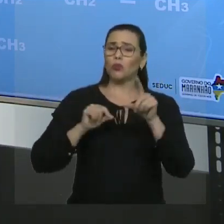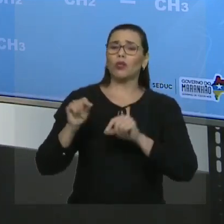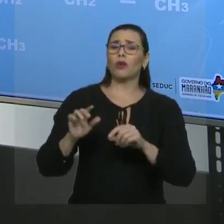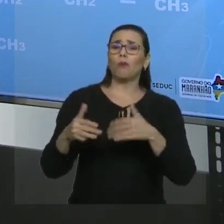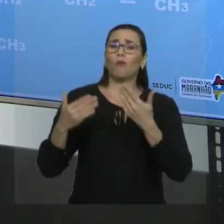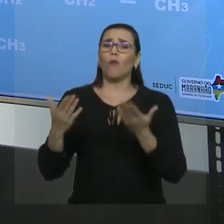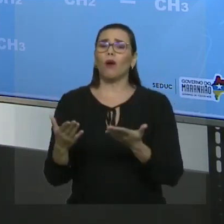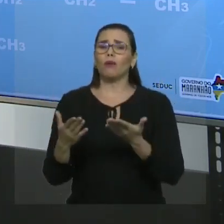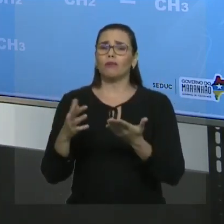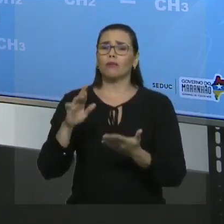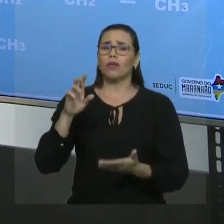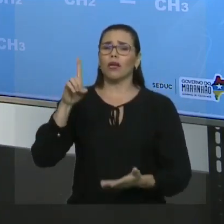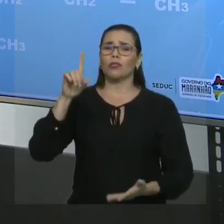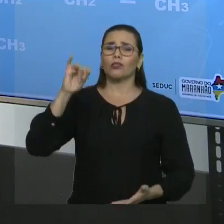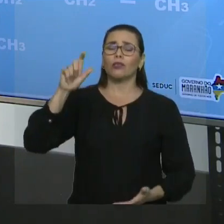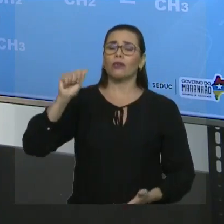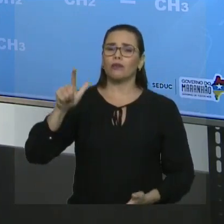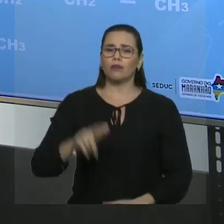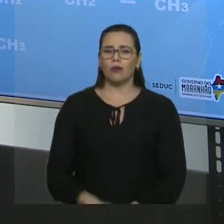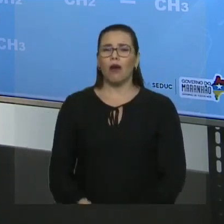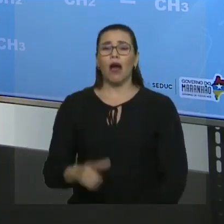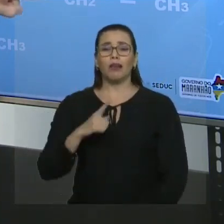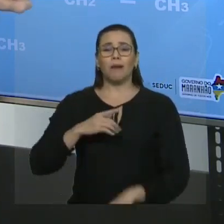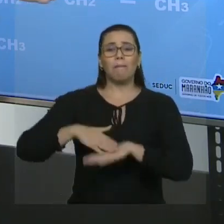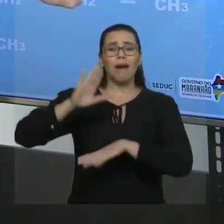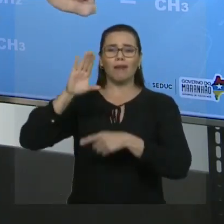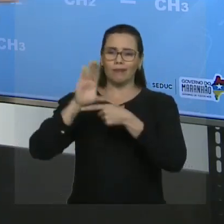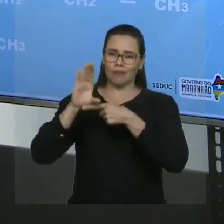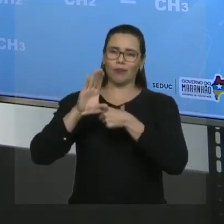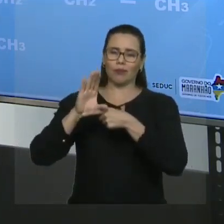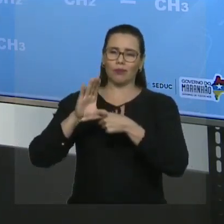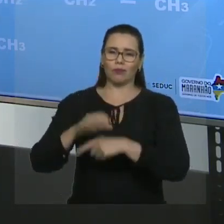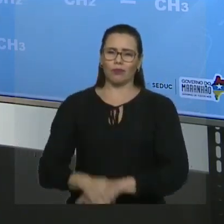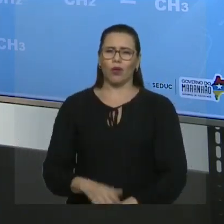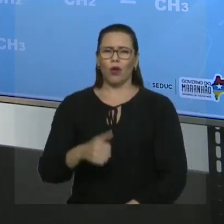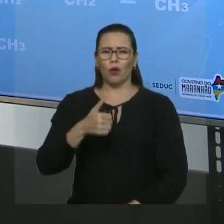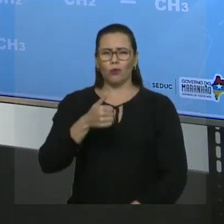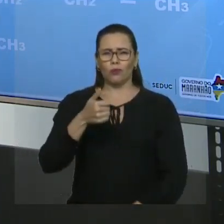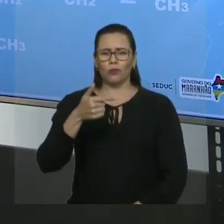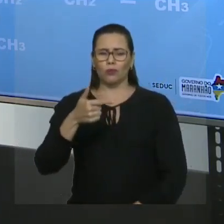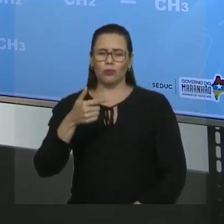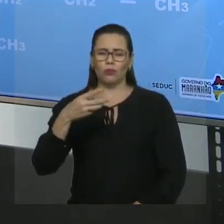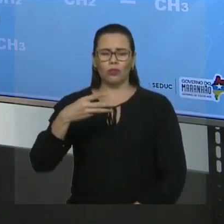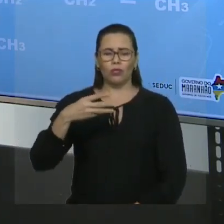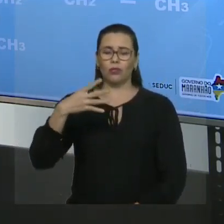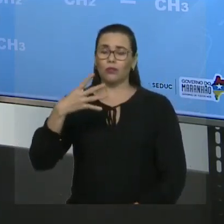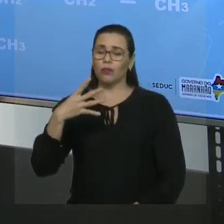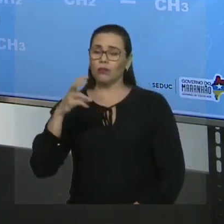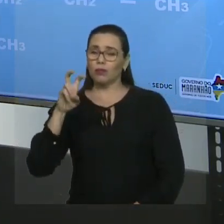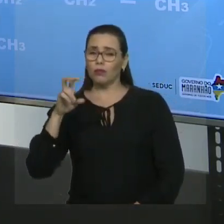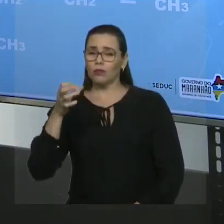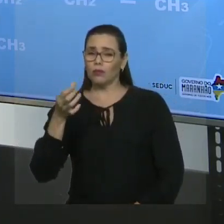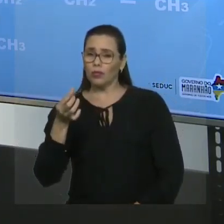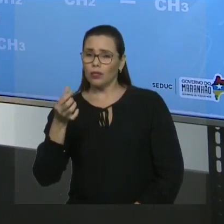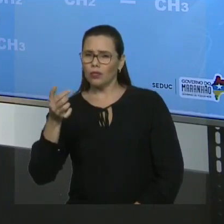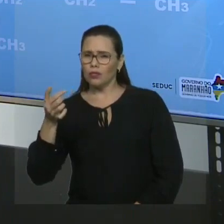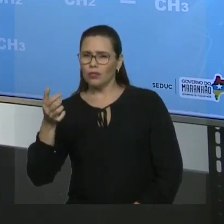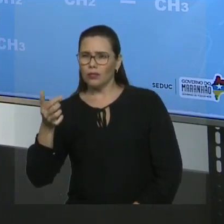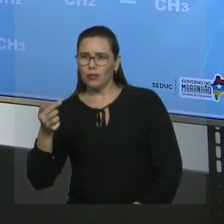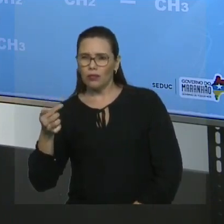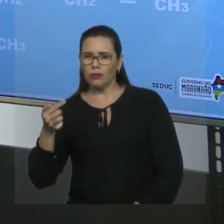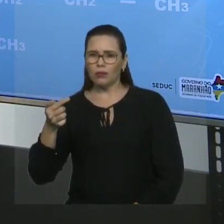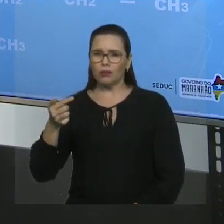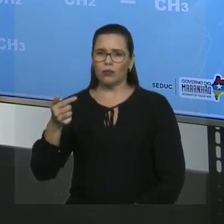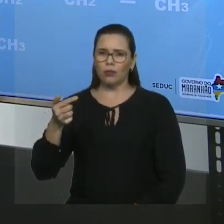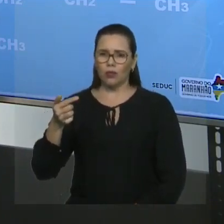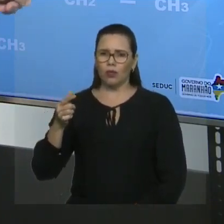três, quatro, cinco, seis. Um, dois, três, quatro, cinco, seis. Sete. Um, dois, três, quatro, cinco, seis. Você observa